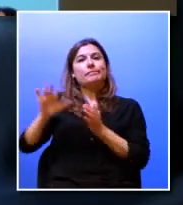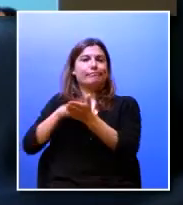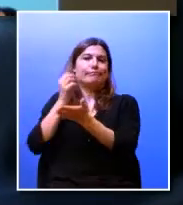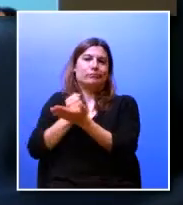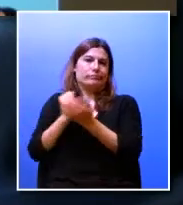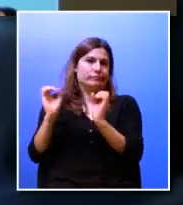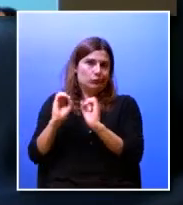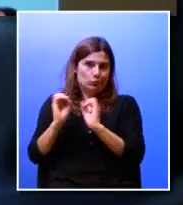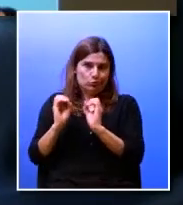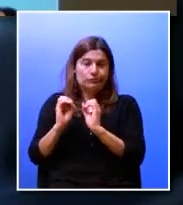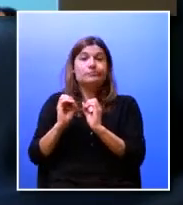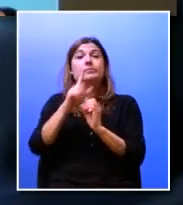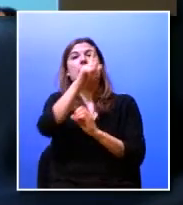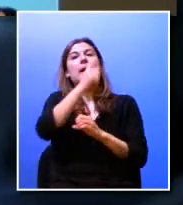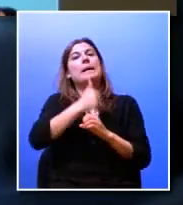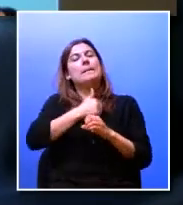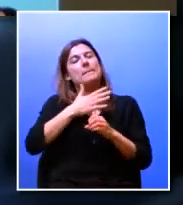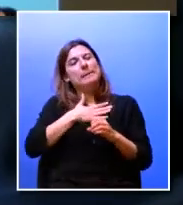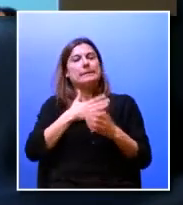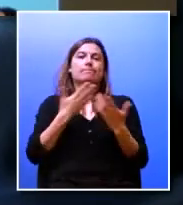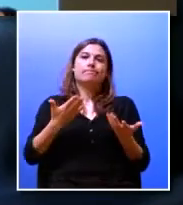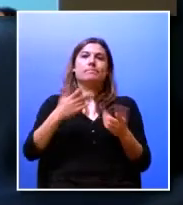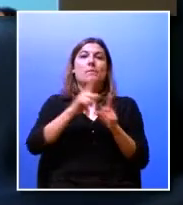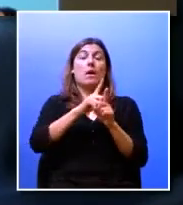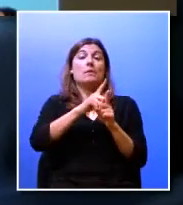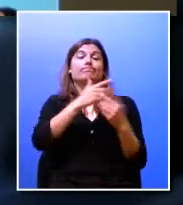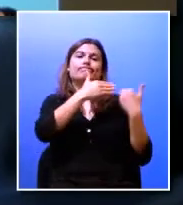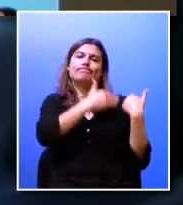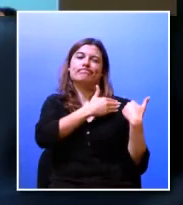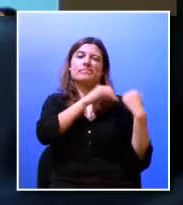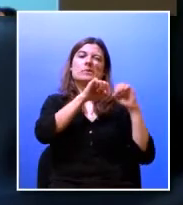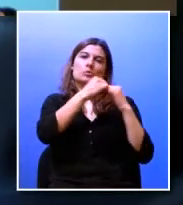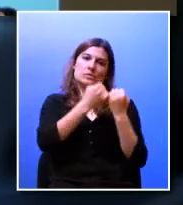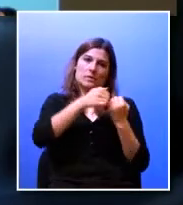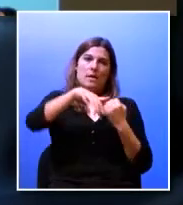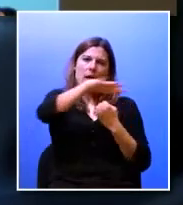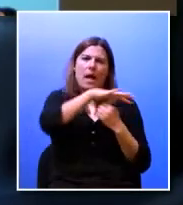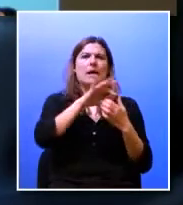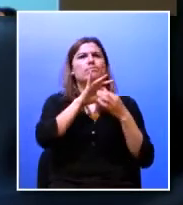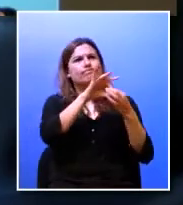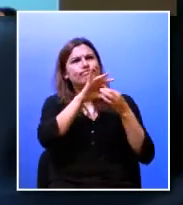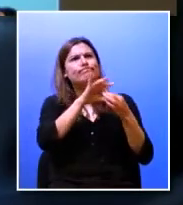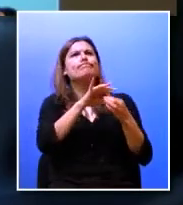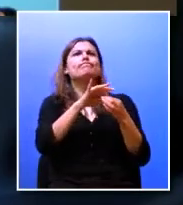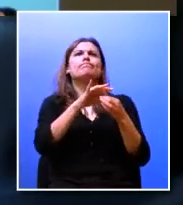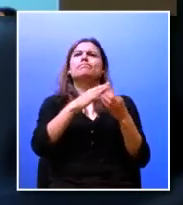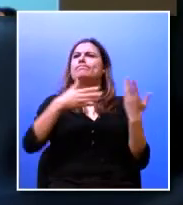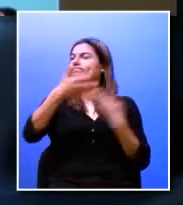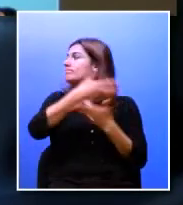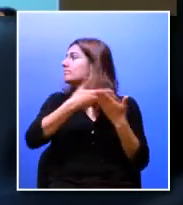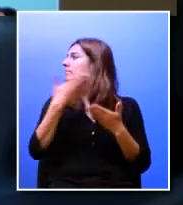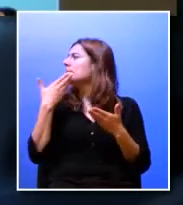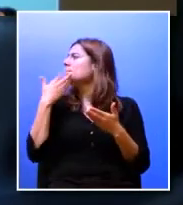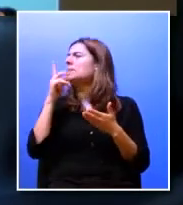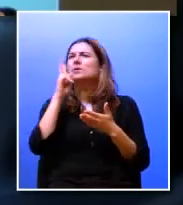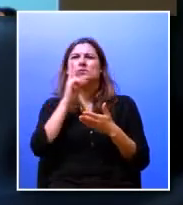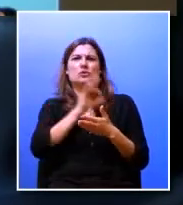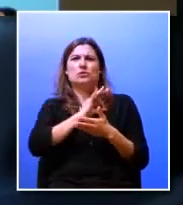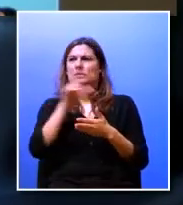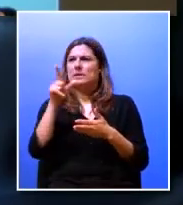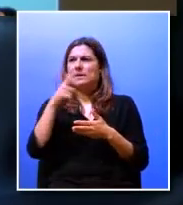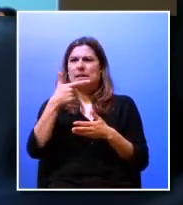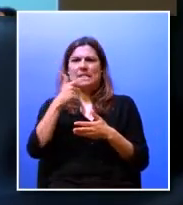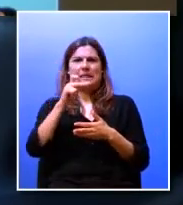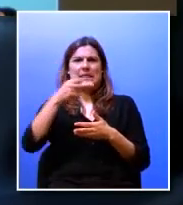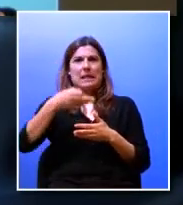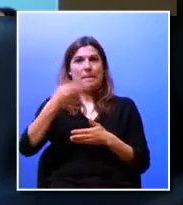e portanto as empresas também numa linha desta linha da responsabilidade social corporativa há bocado peço desculpa à senhora da TAP que estava